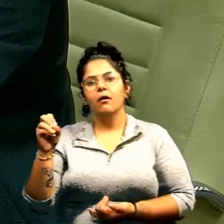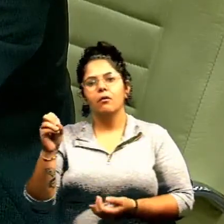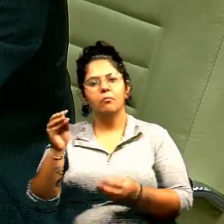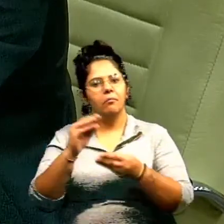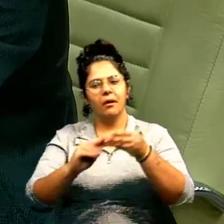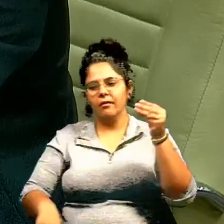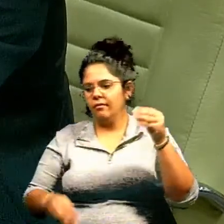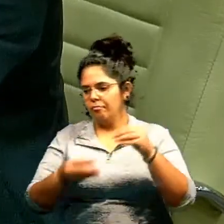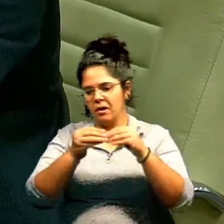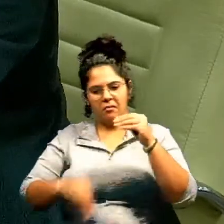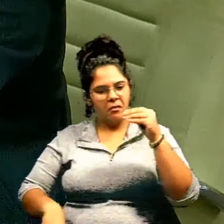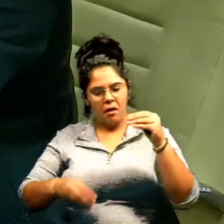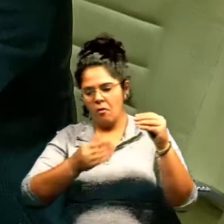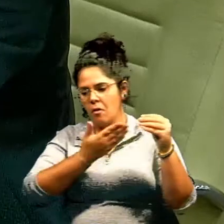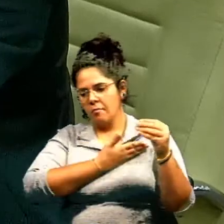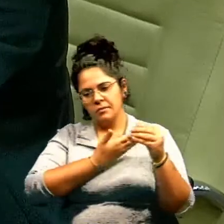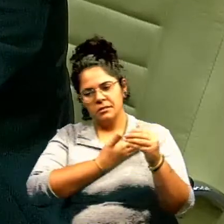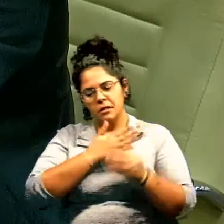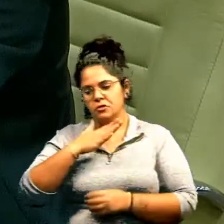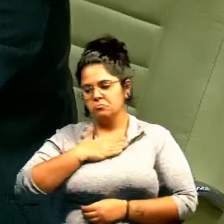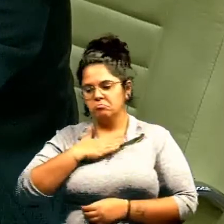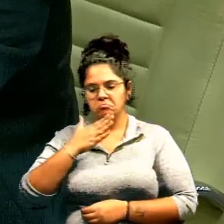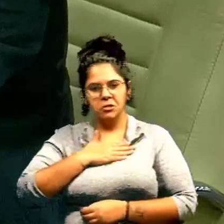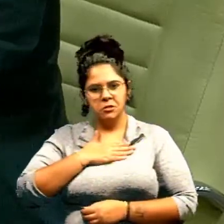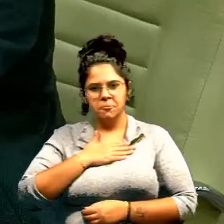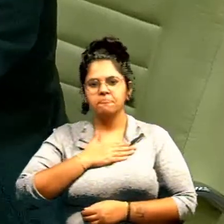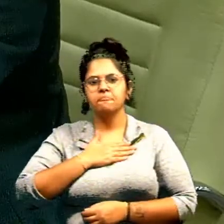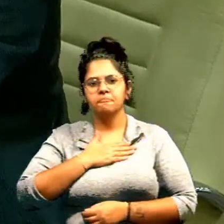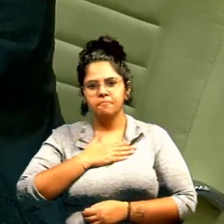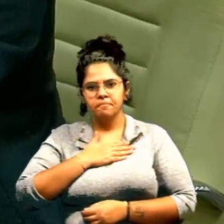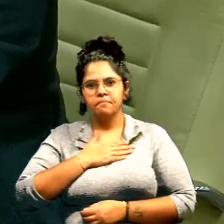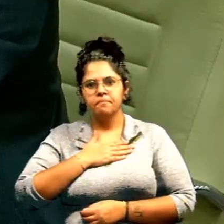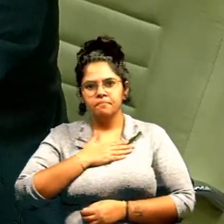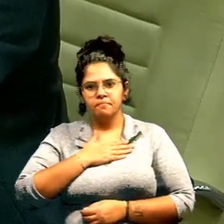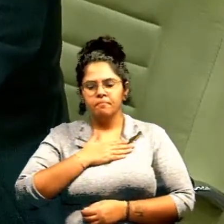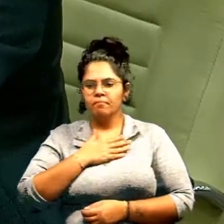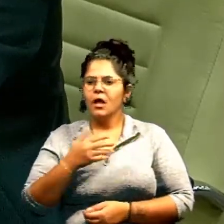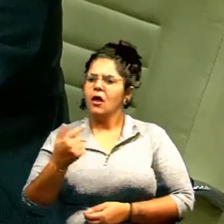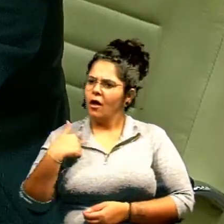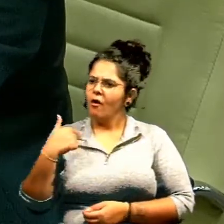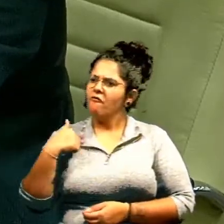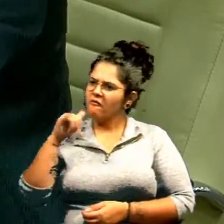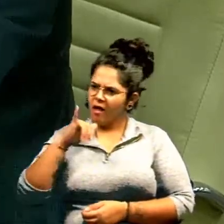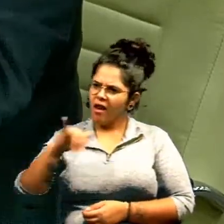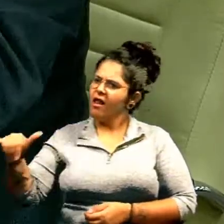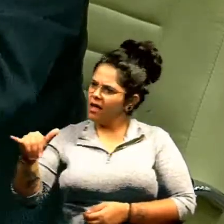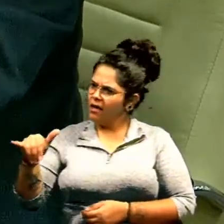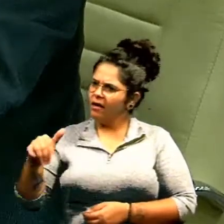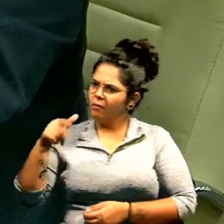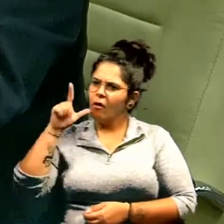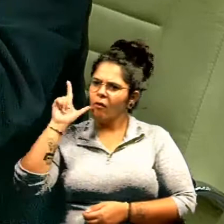homem que sempre te admirou. Mas só faltou com a verdade comigo. Estou falando aqui e falei para ele ontem no gabinete.